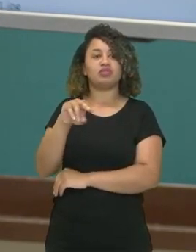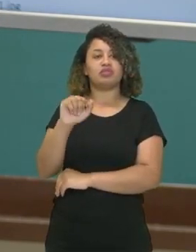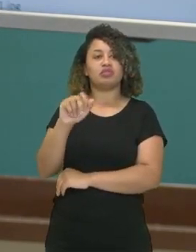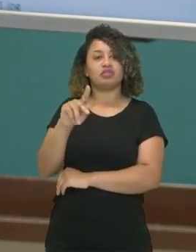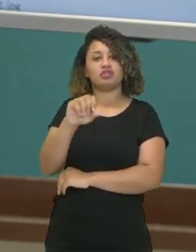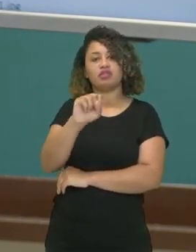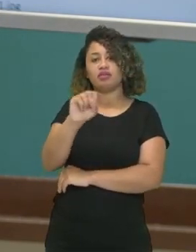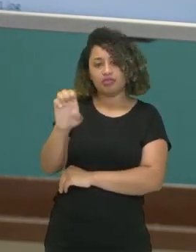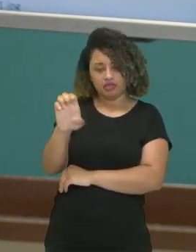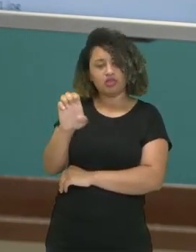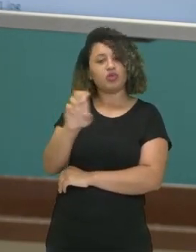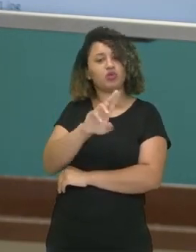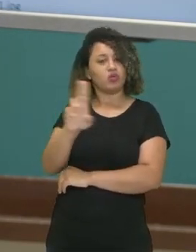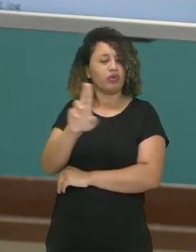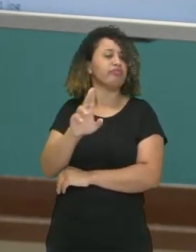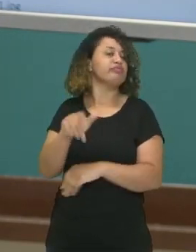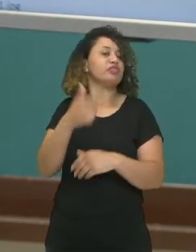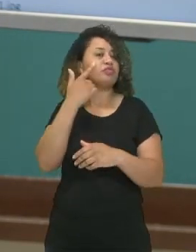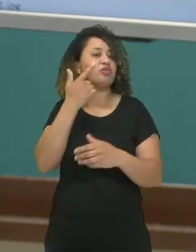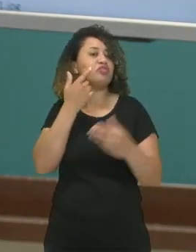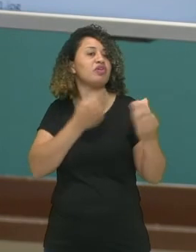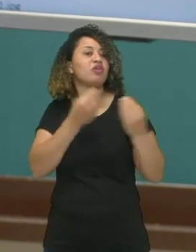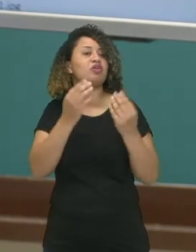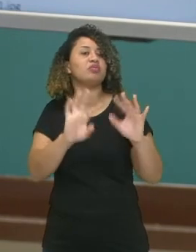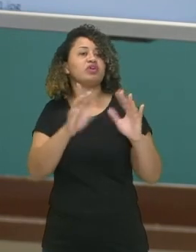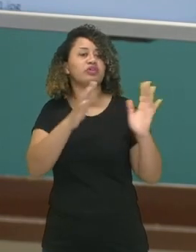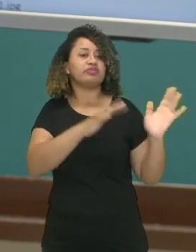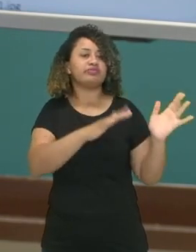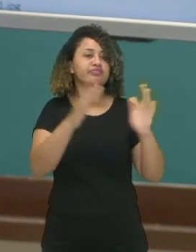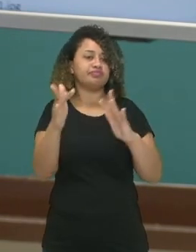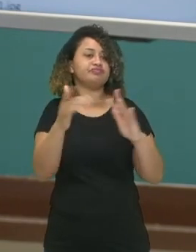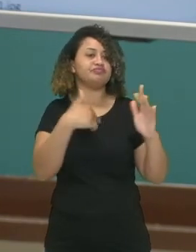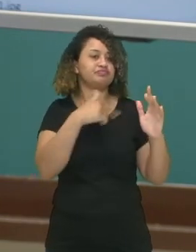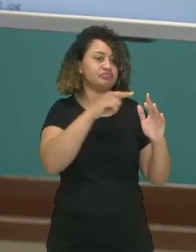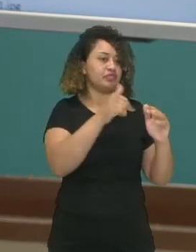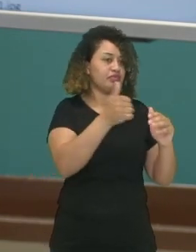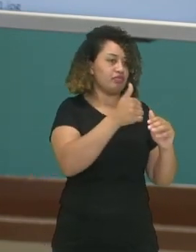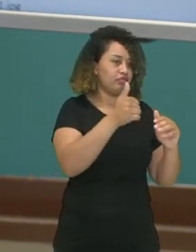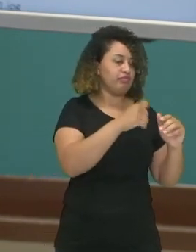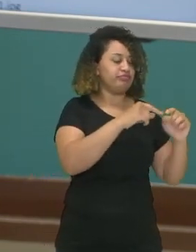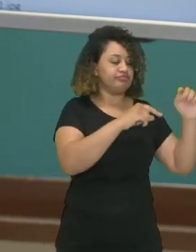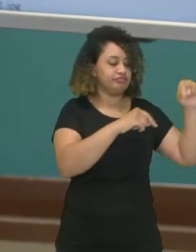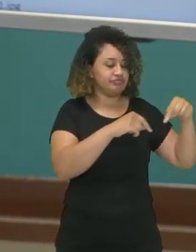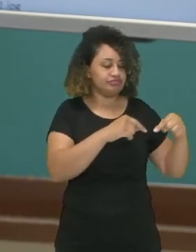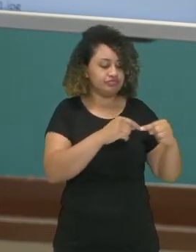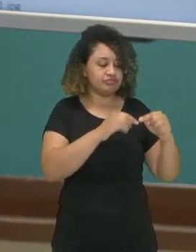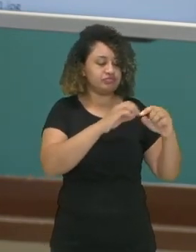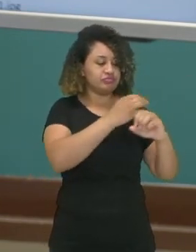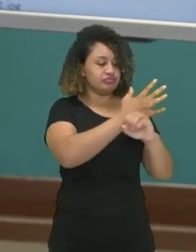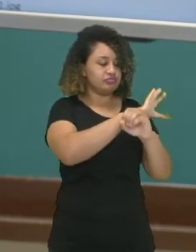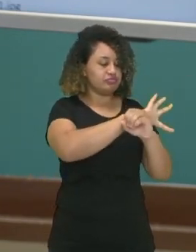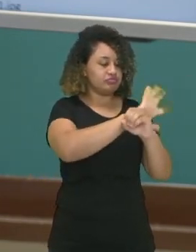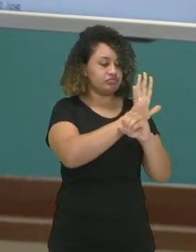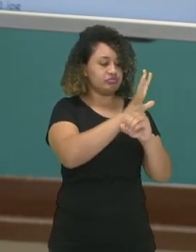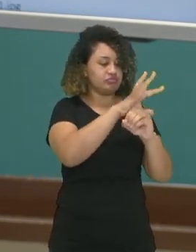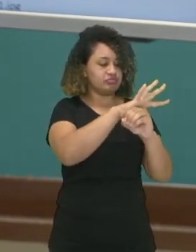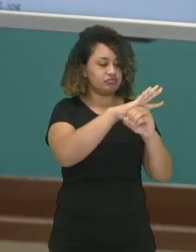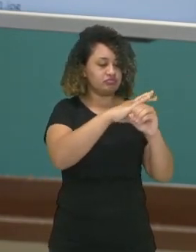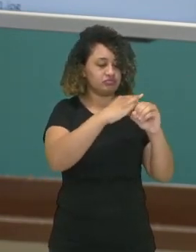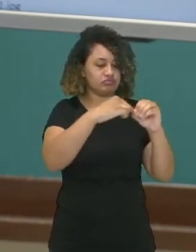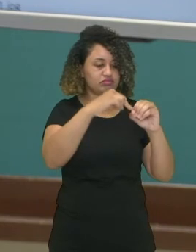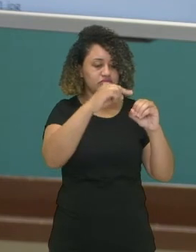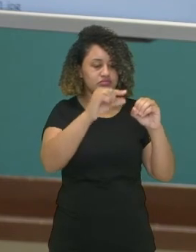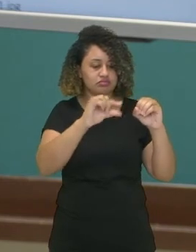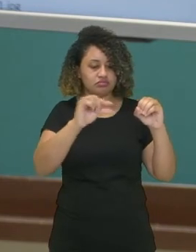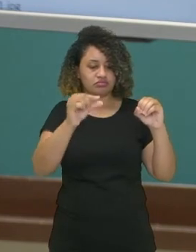sinapse. E vamos ver o movimento? Olha o primeiro neurônio. Vai passar essa transmissão, então,